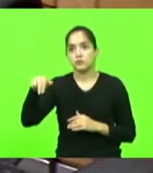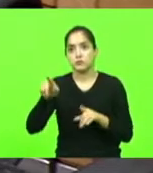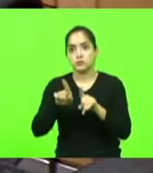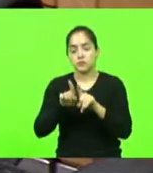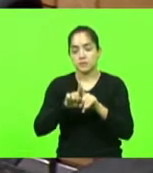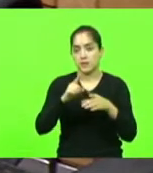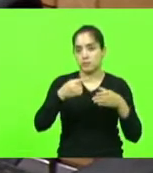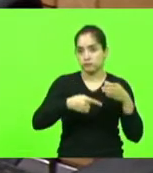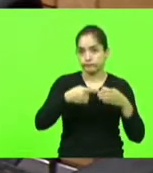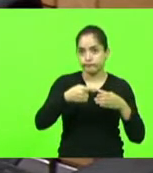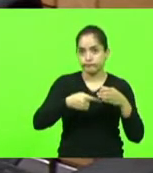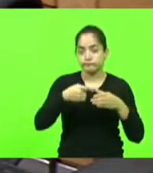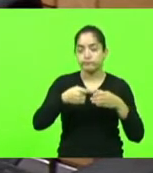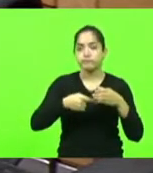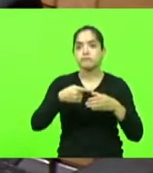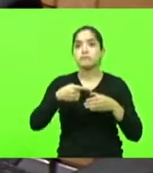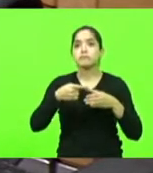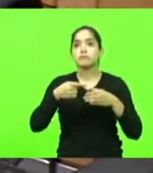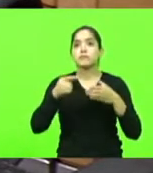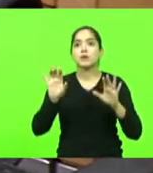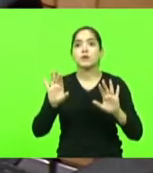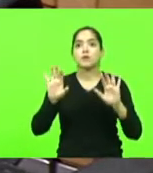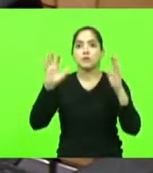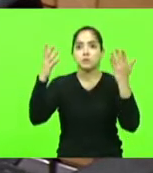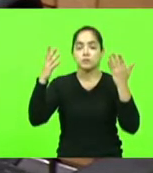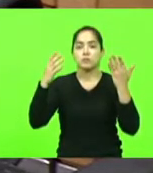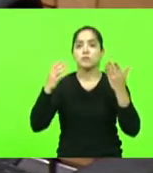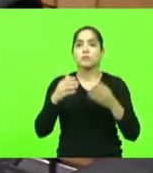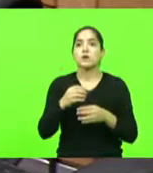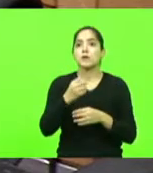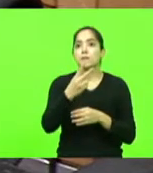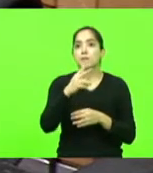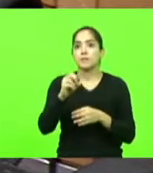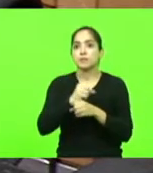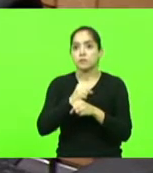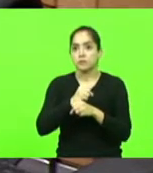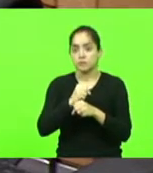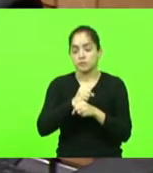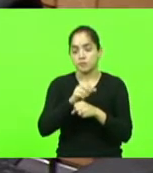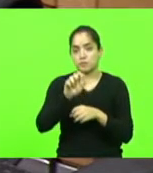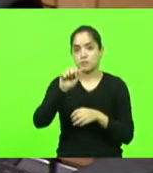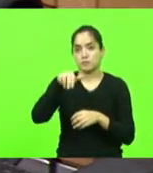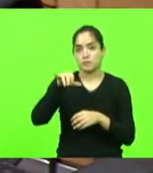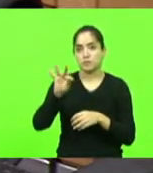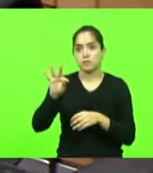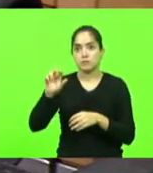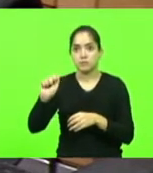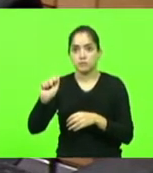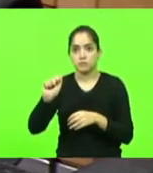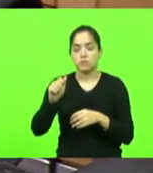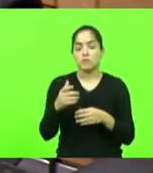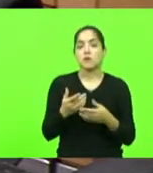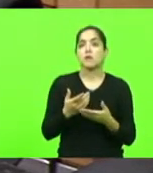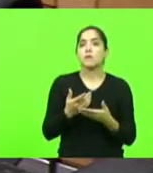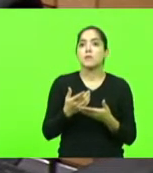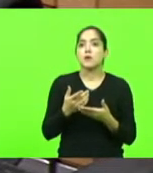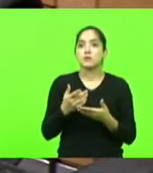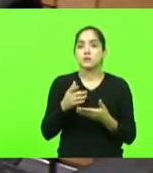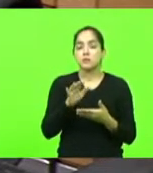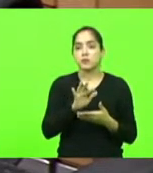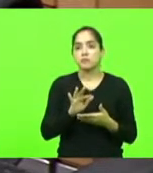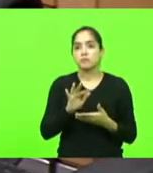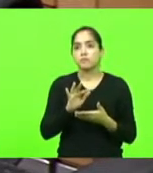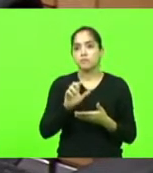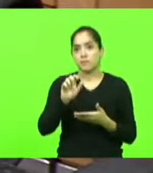Comemorativa do Bicentenário de Anitta Garibaldi, o senhor presidente da Fundação de Cultura, Edson